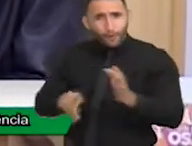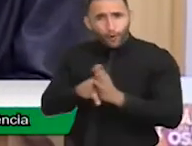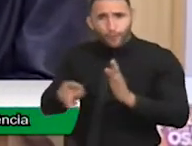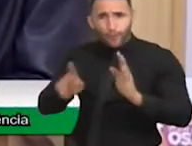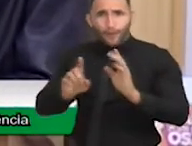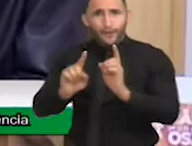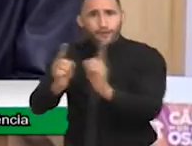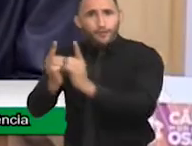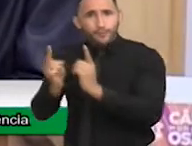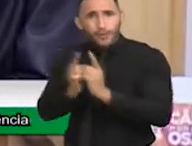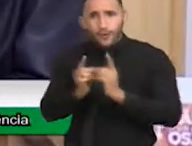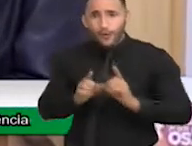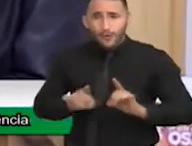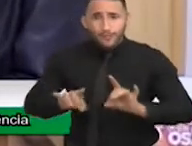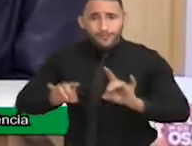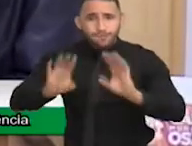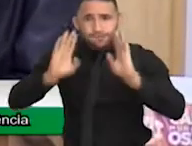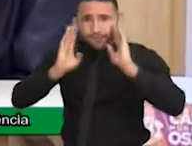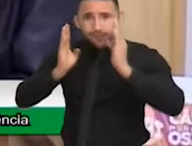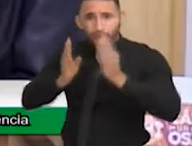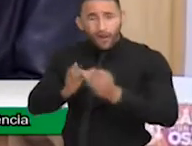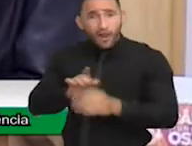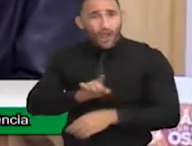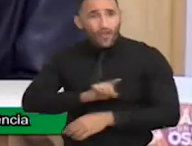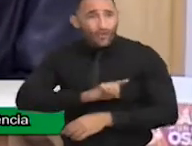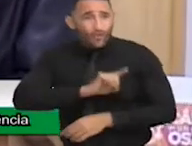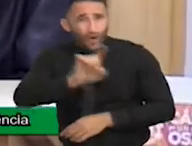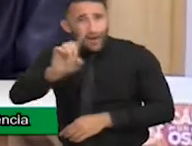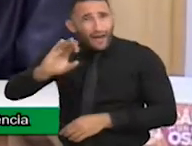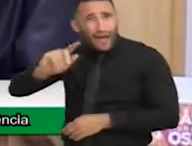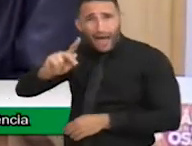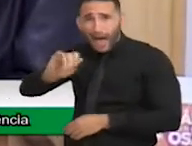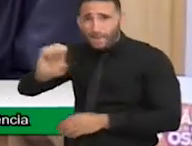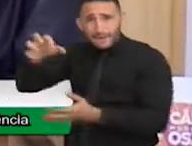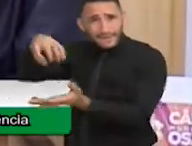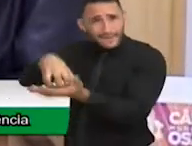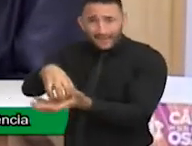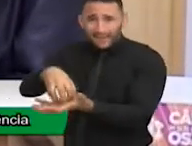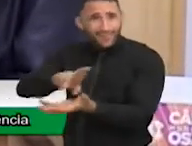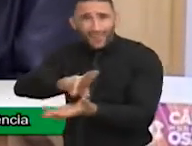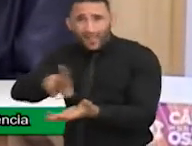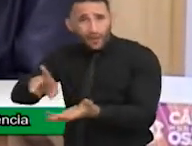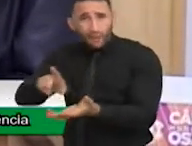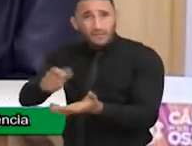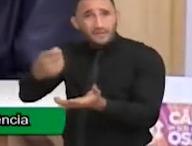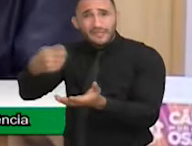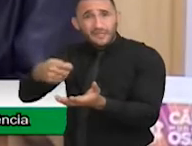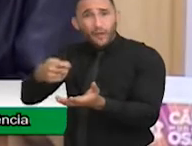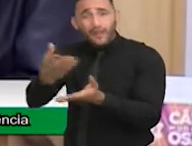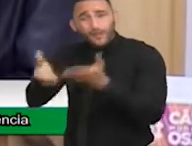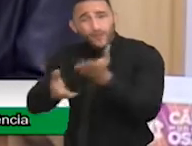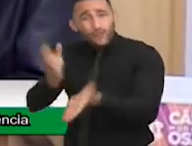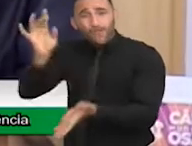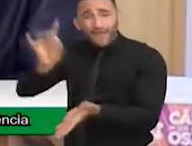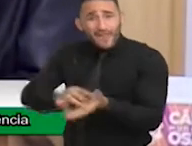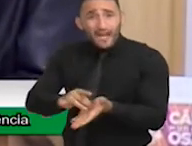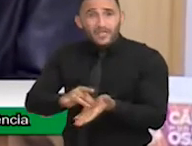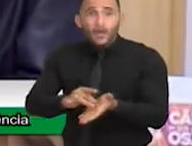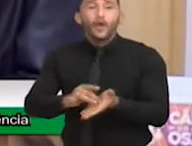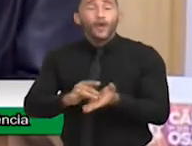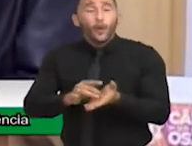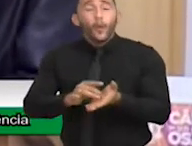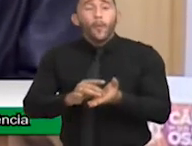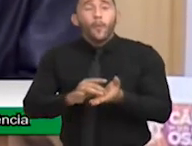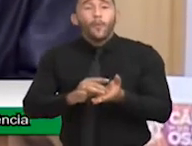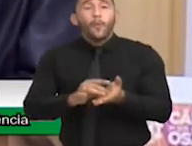especializado, não apenas no CAPS, não apenas um atendimento maquiado, o impacto financeiro vai ser enorme